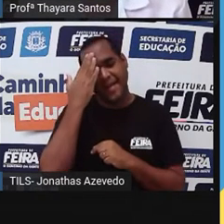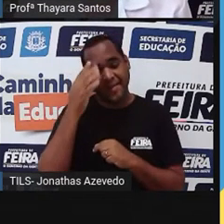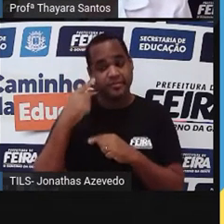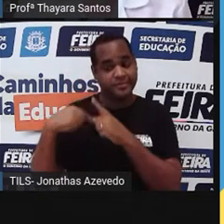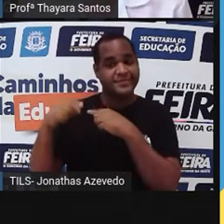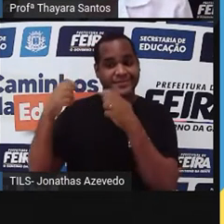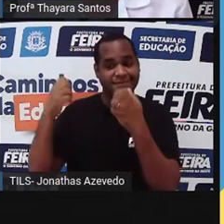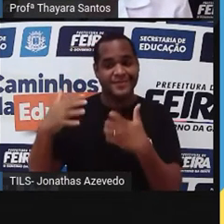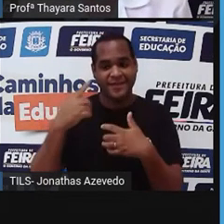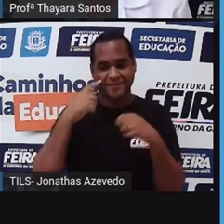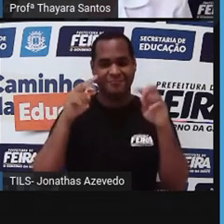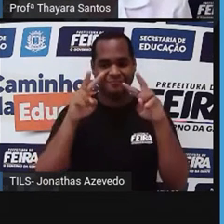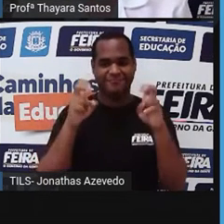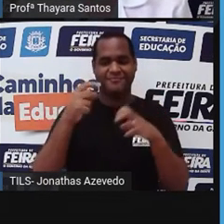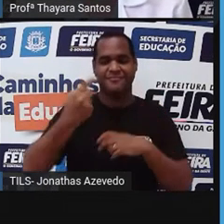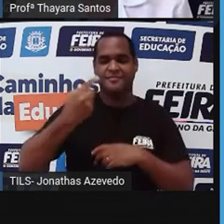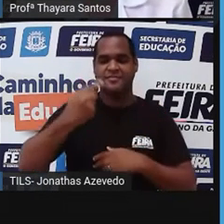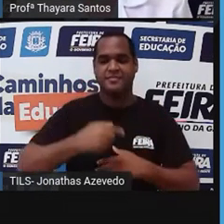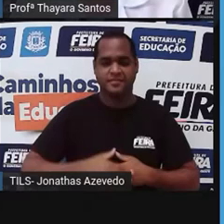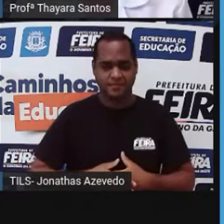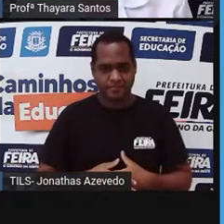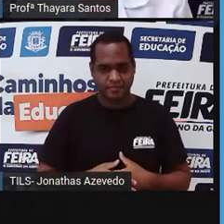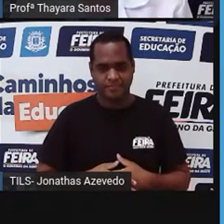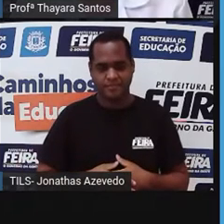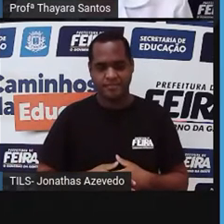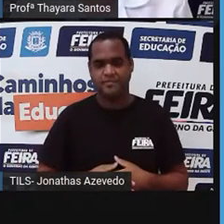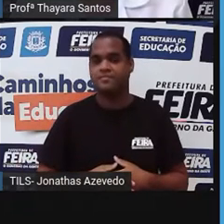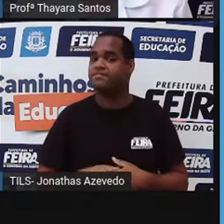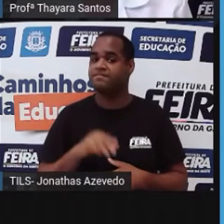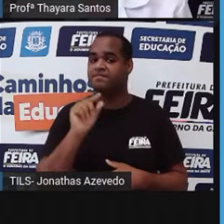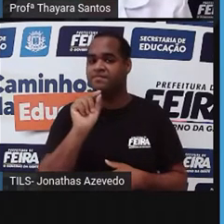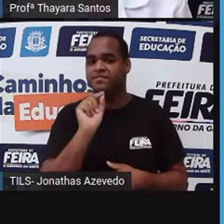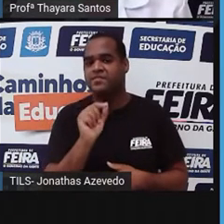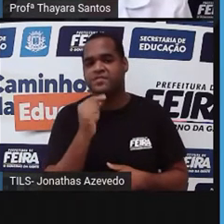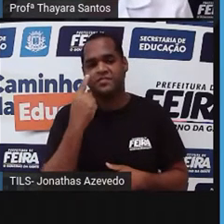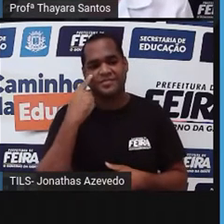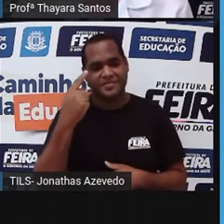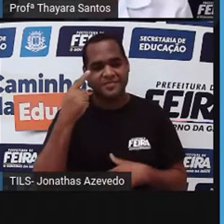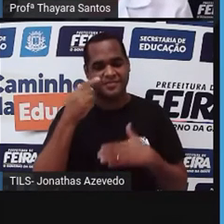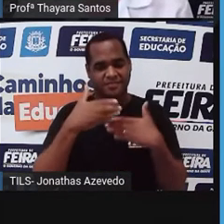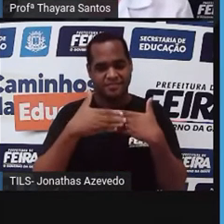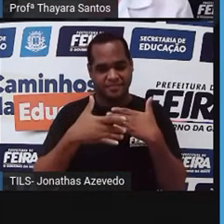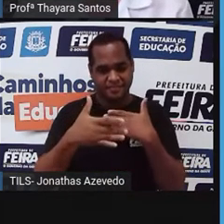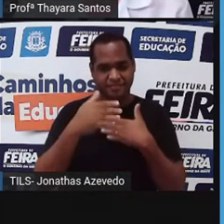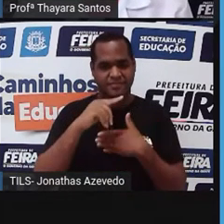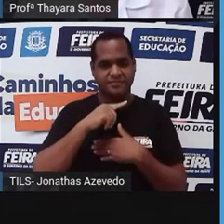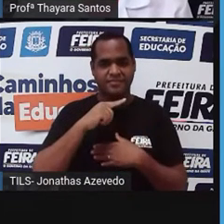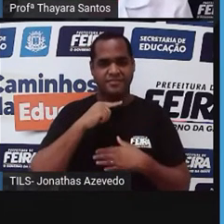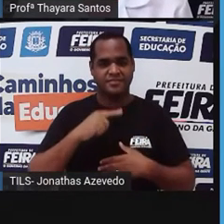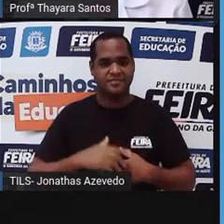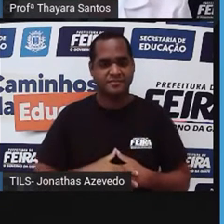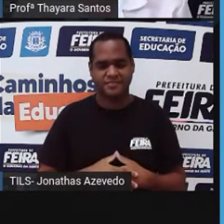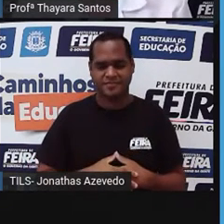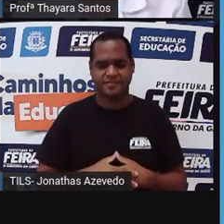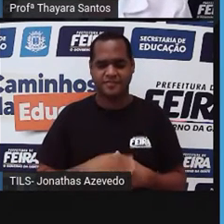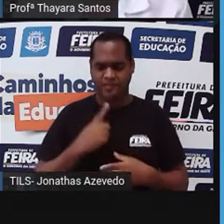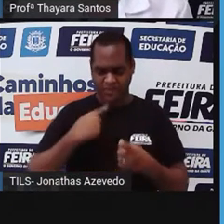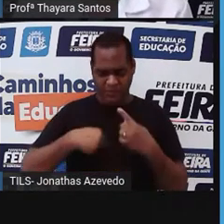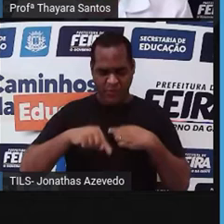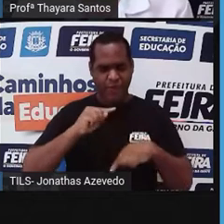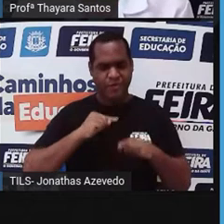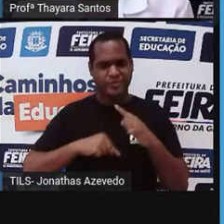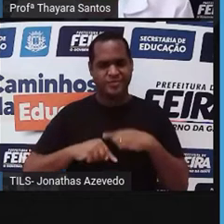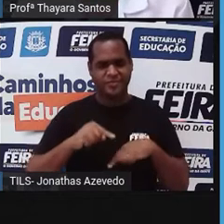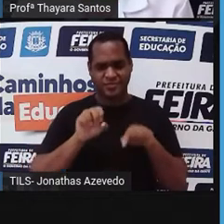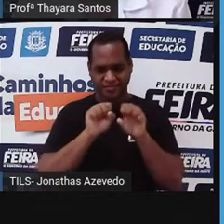já viram lá no primeiro slide. A aula de hoje é sobre sistema digestório. Mas vocês sabem o